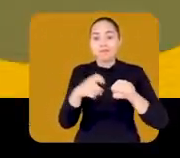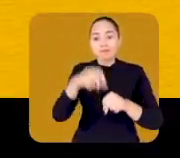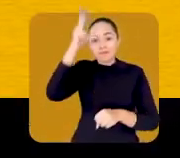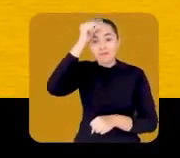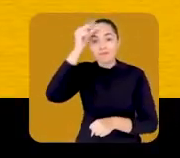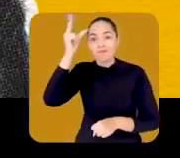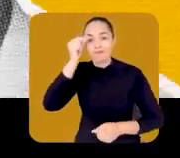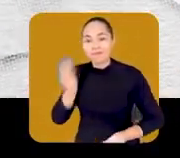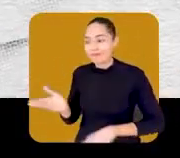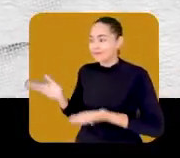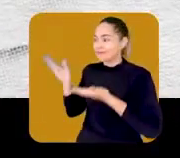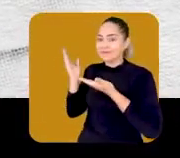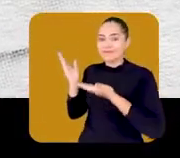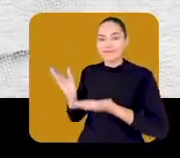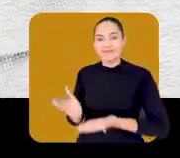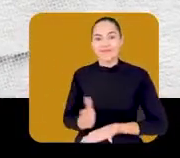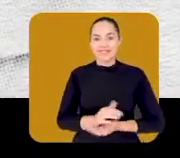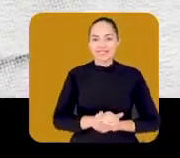é Sarto Prefeito.